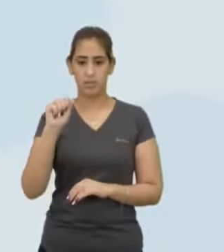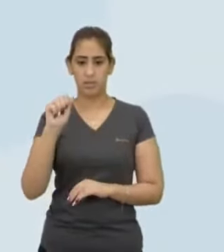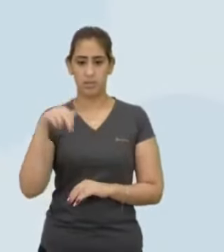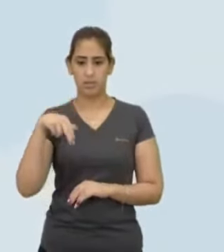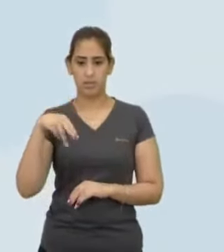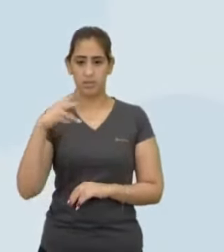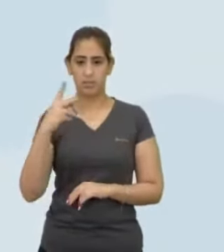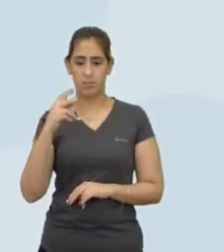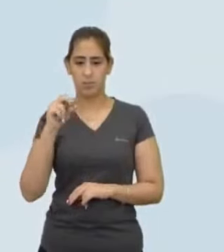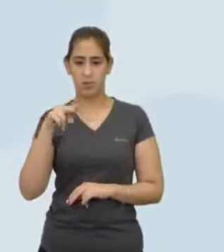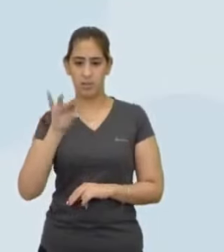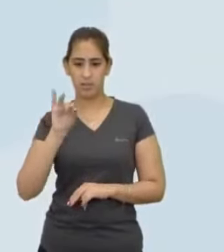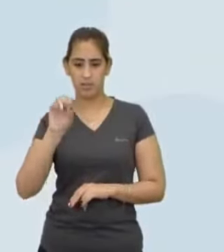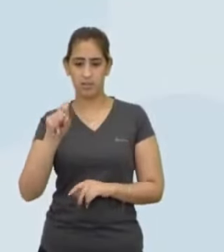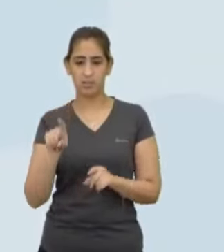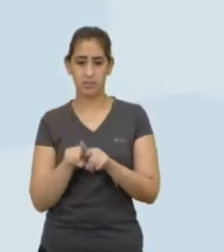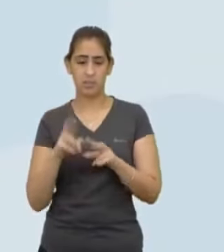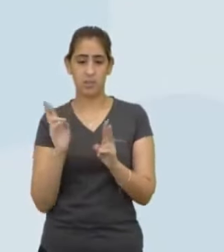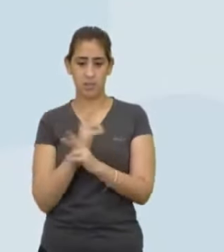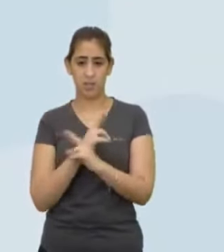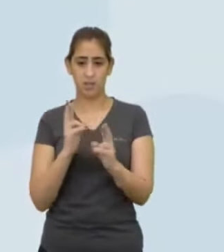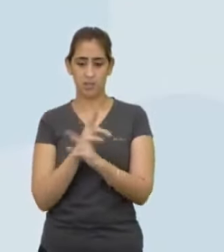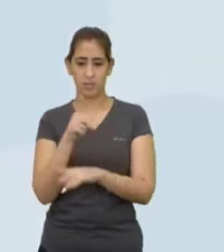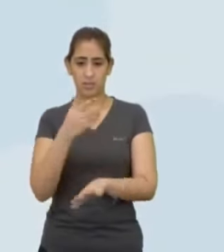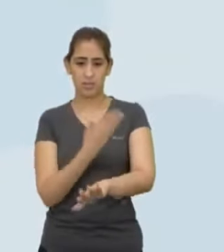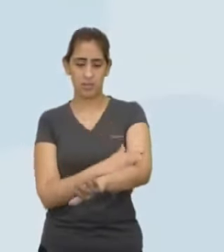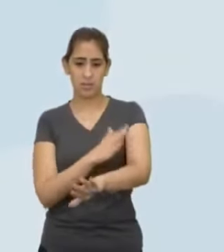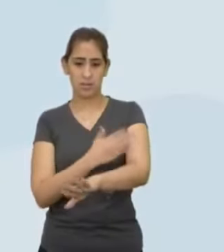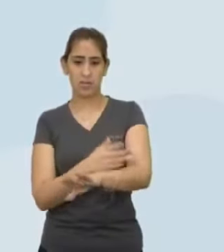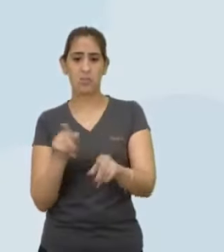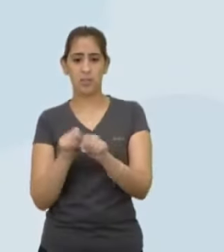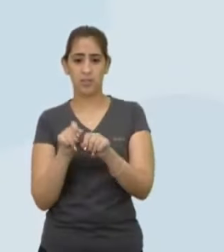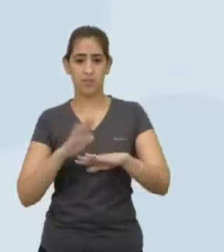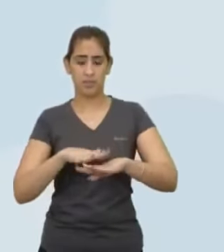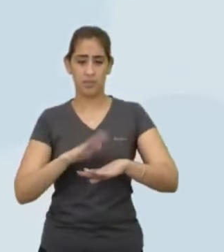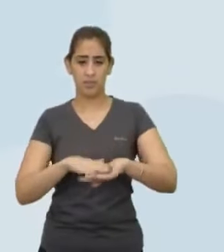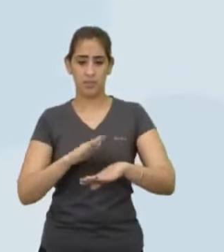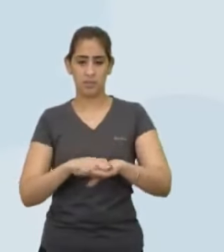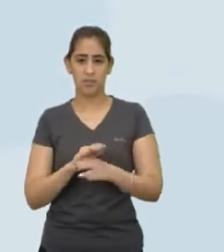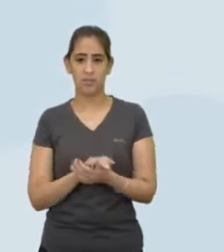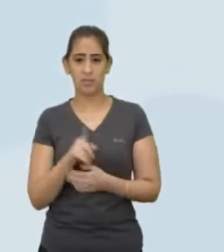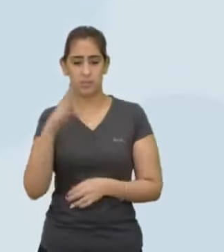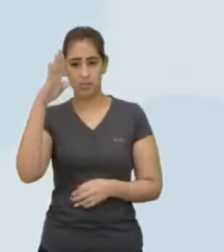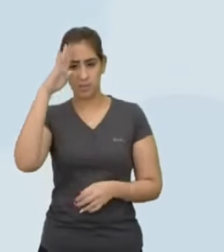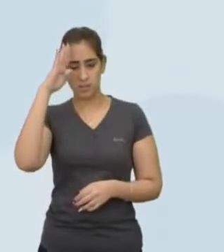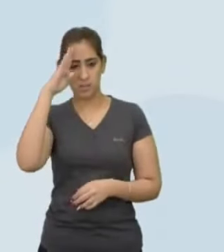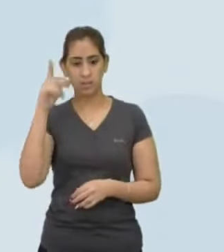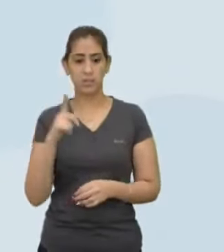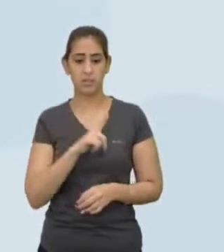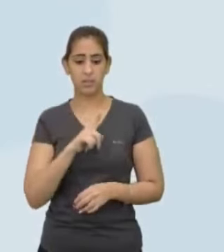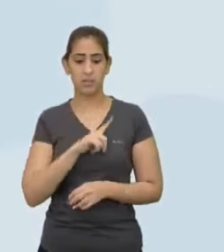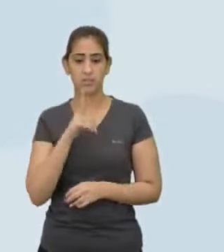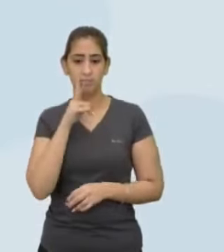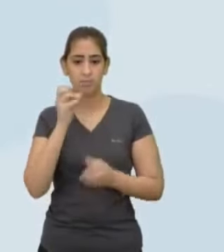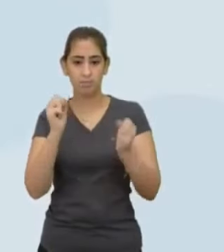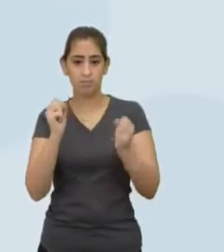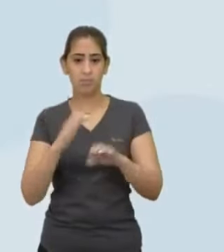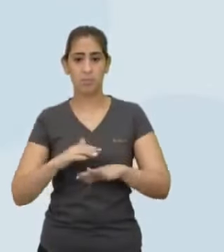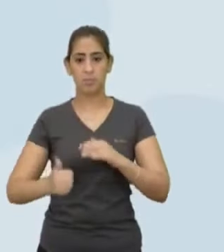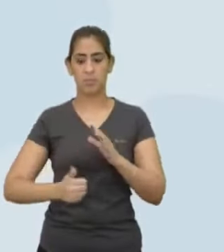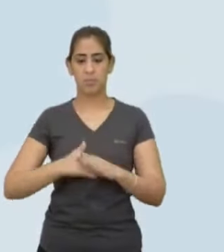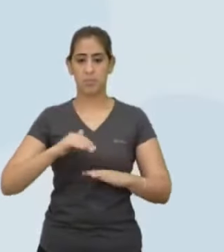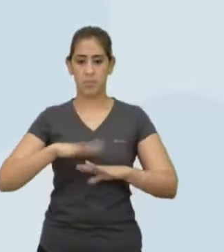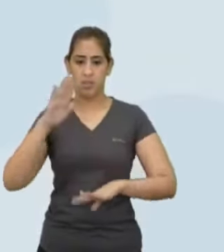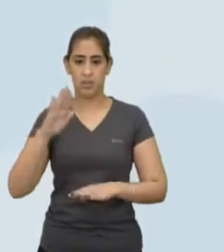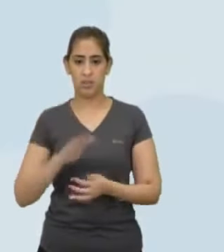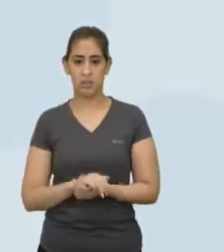armamento já relacionado a esse treinamento Pra fazer com que esse exército Tenha uma potência maior Afinal de